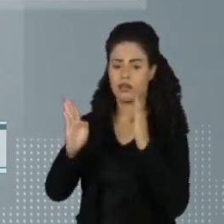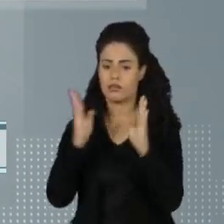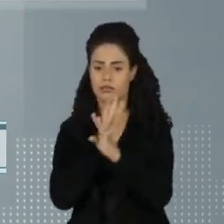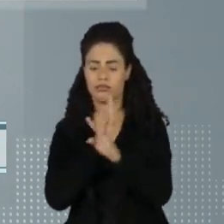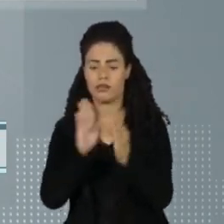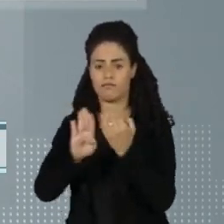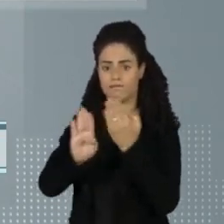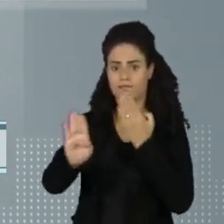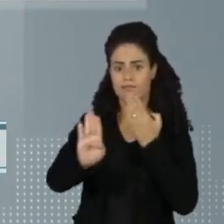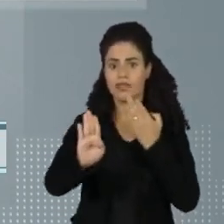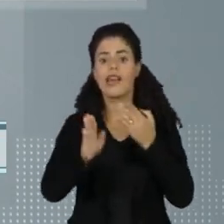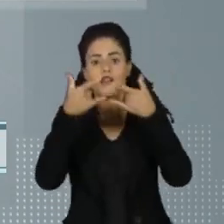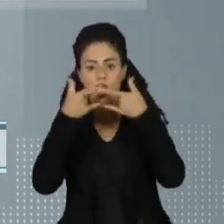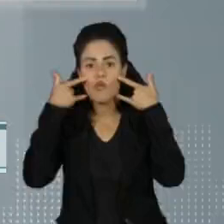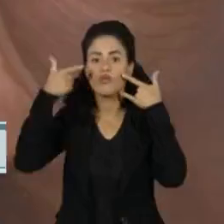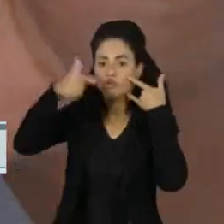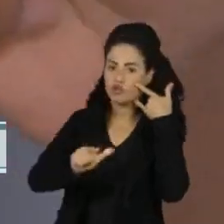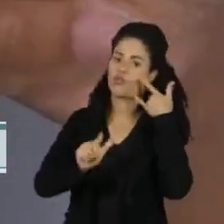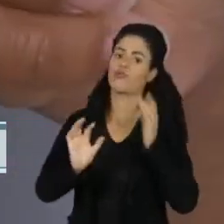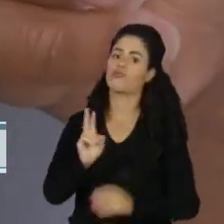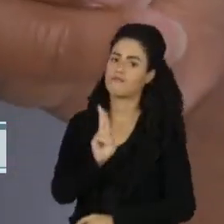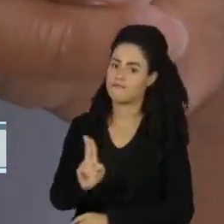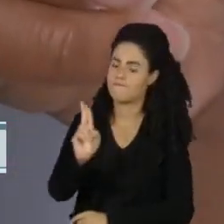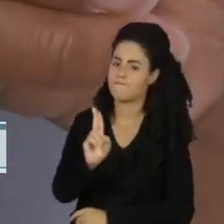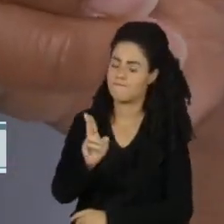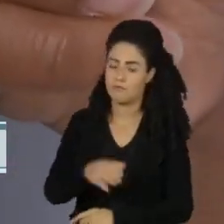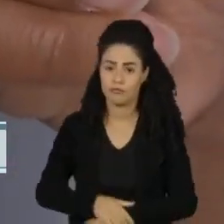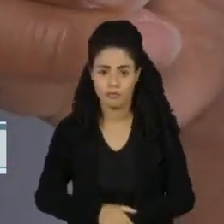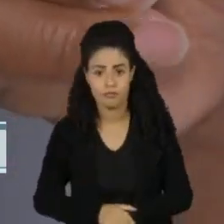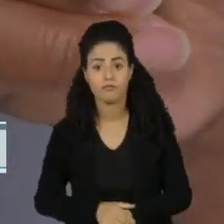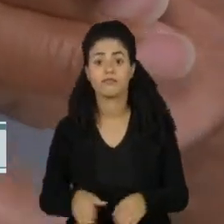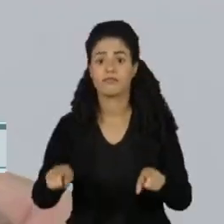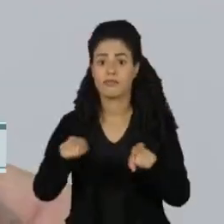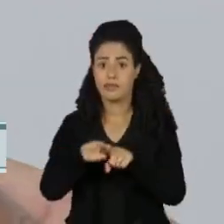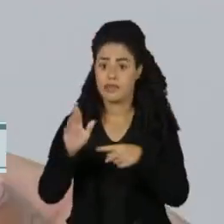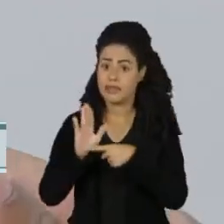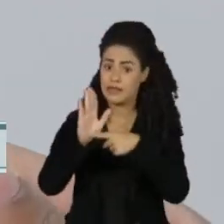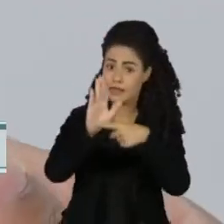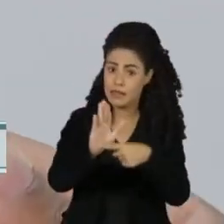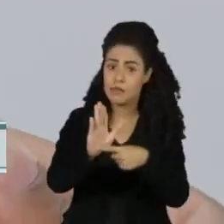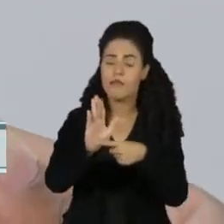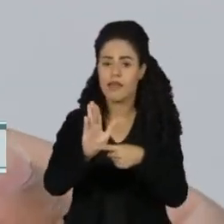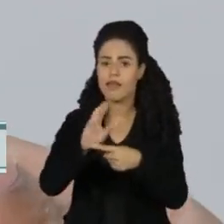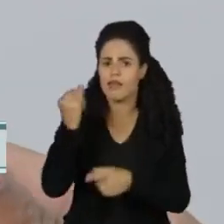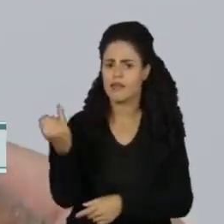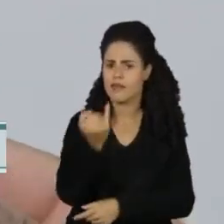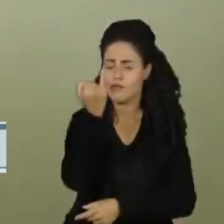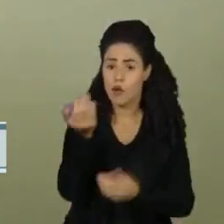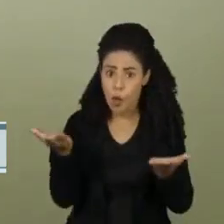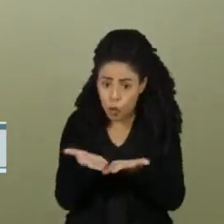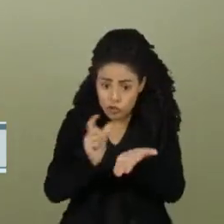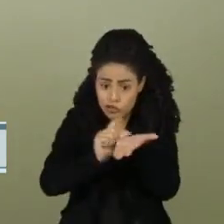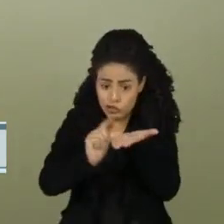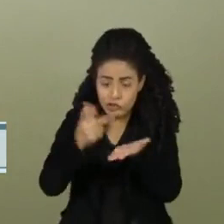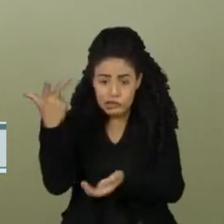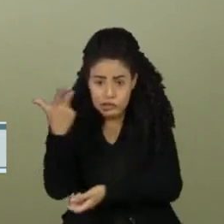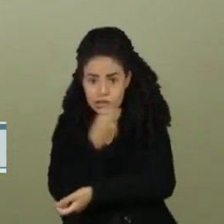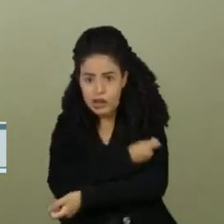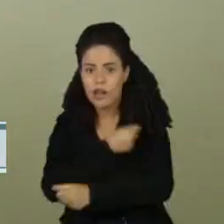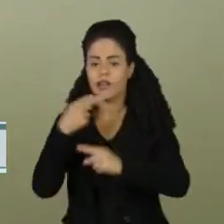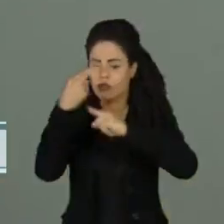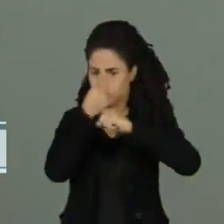e retorno do uso de máscaras. A AMB também reforça que as vacinas disponíveis hoje são